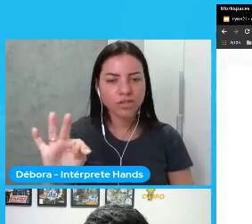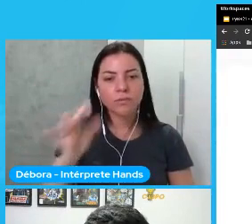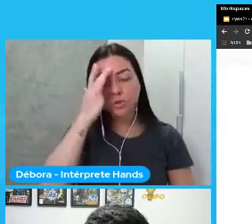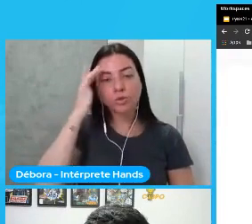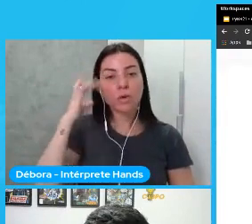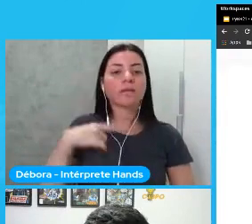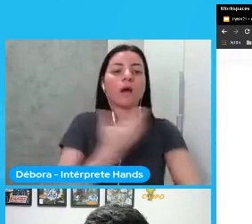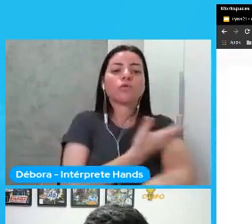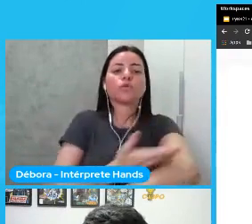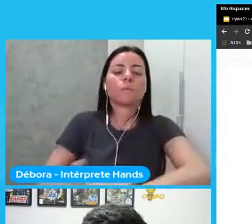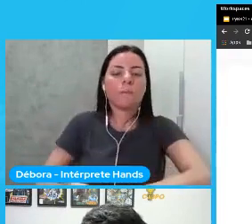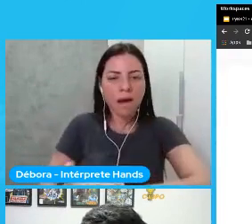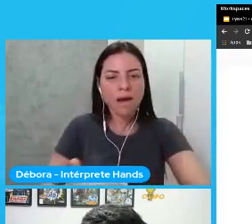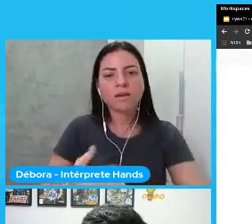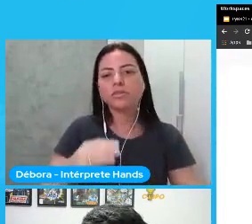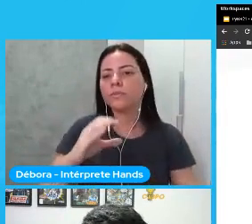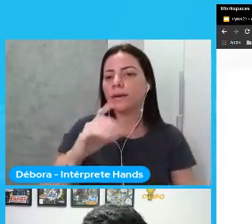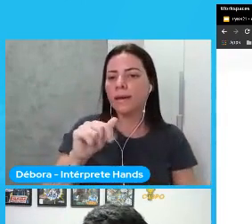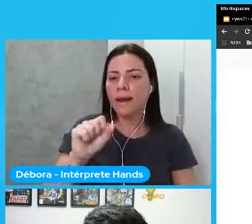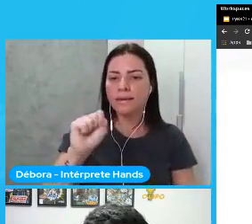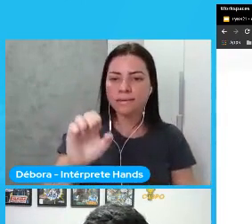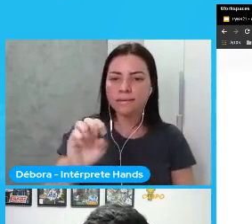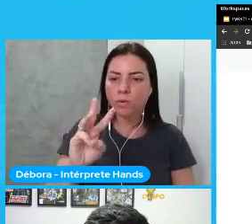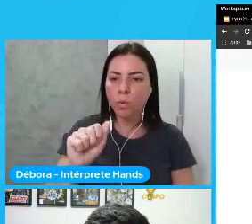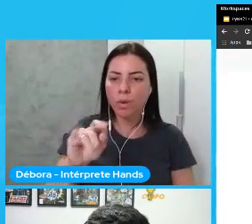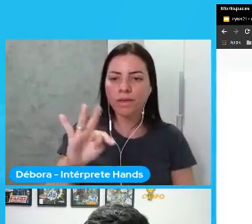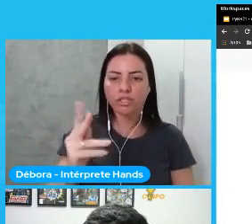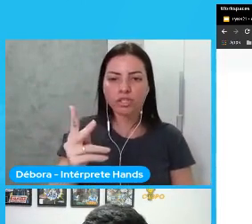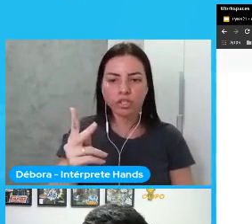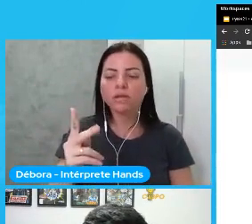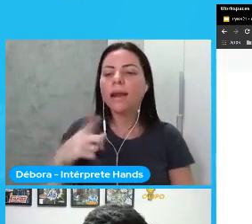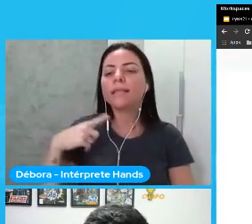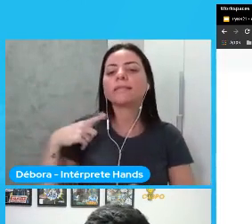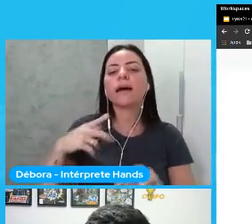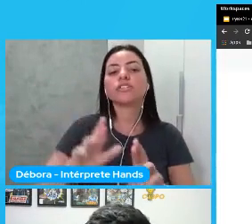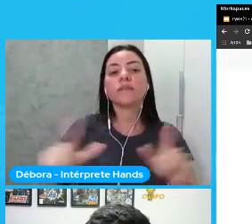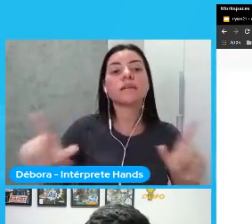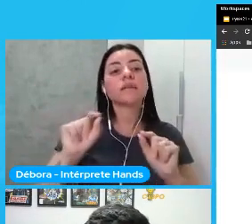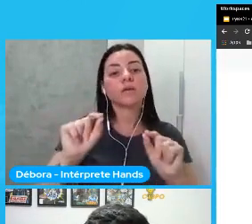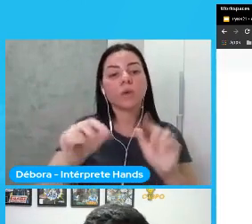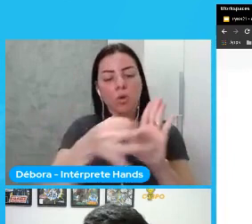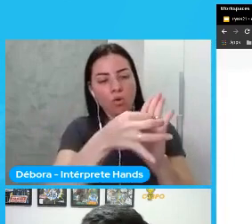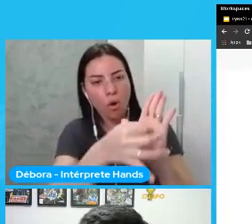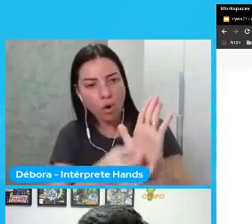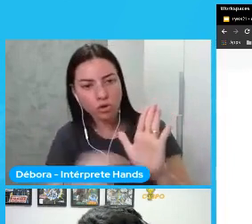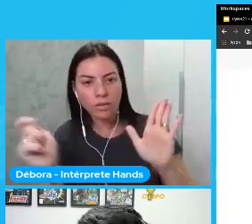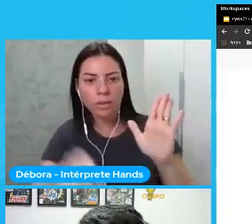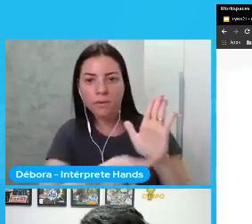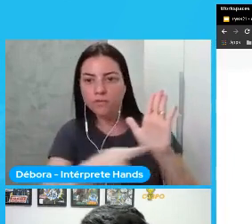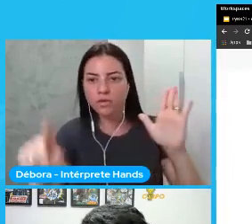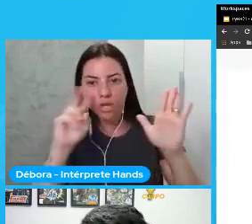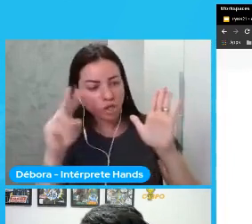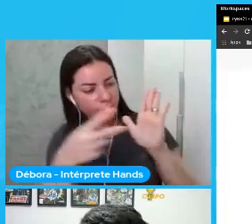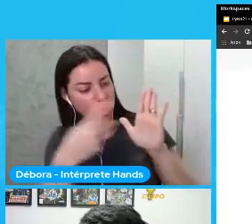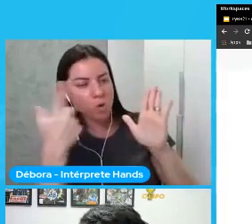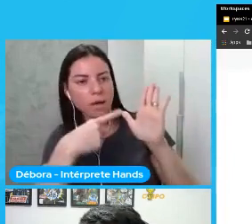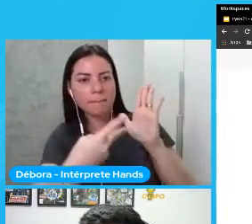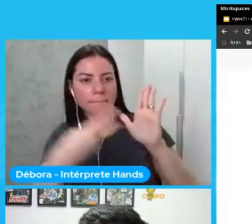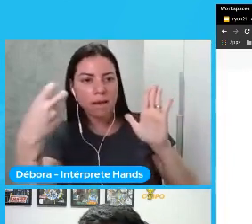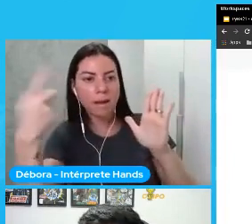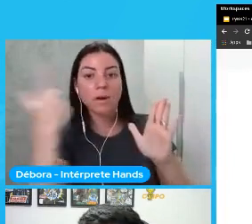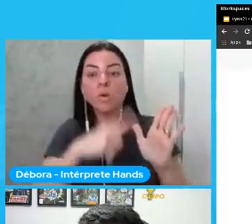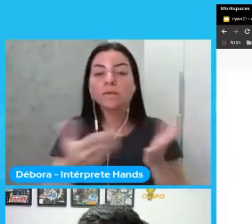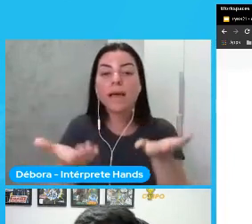esse clay switch tá ele tá referenciado no código também se vocês quiserem pegar pra balancear